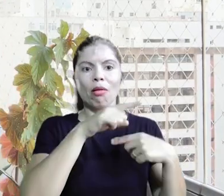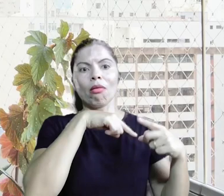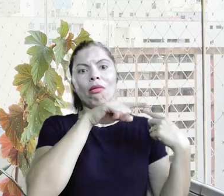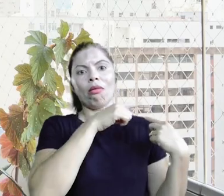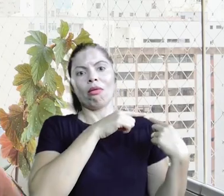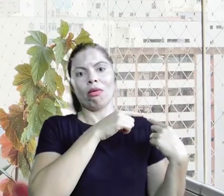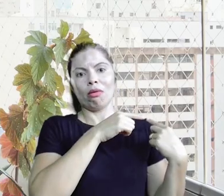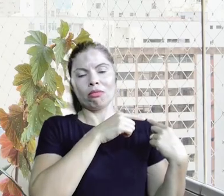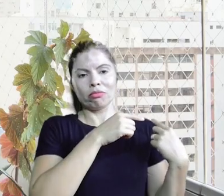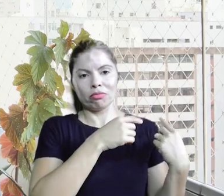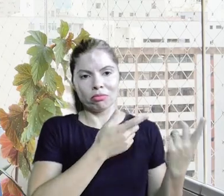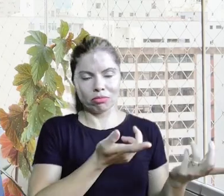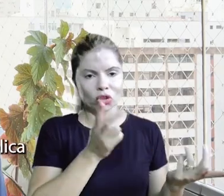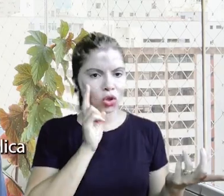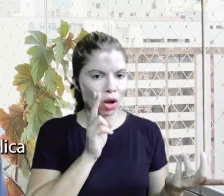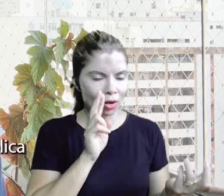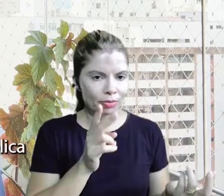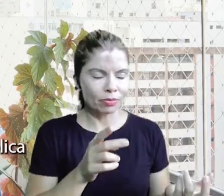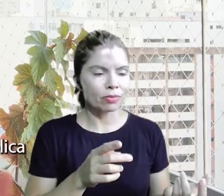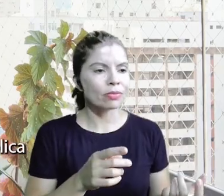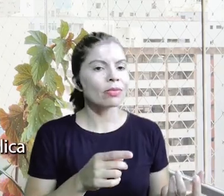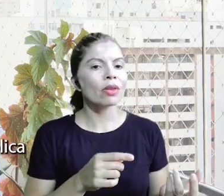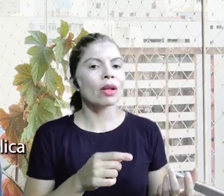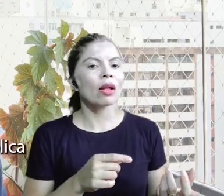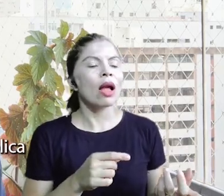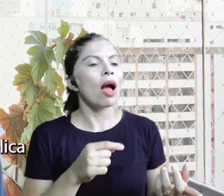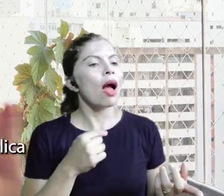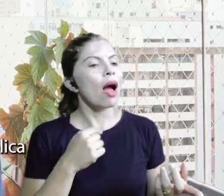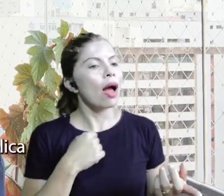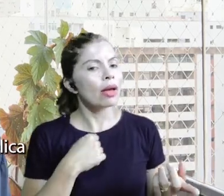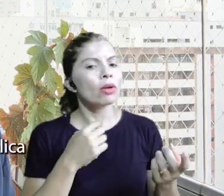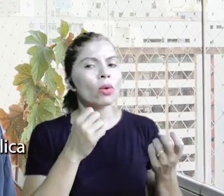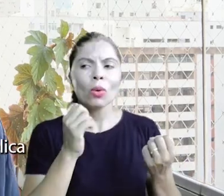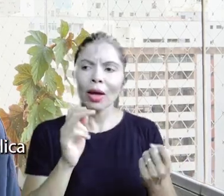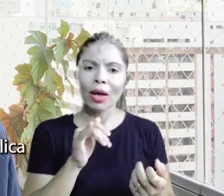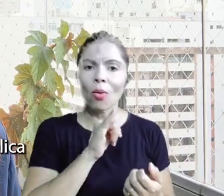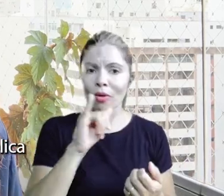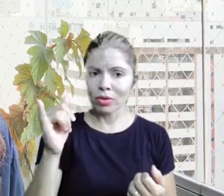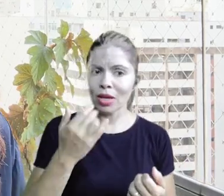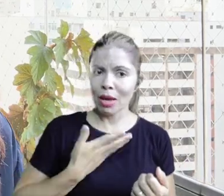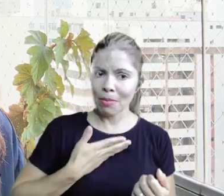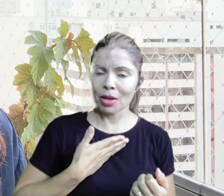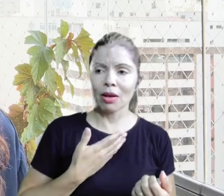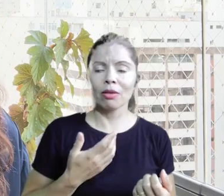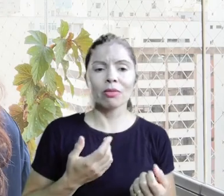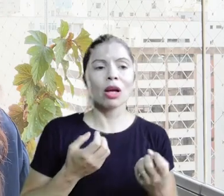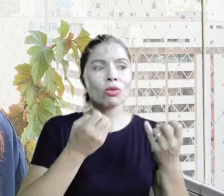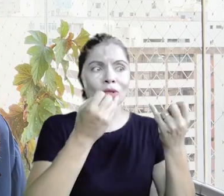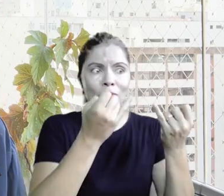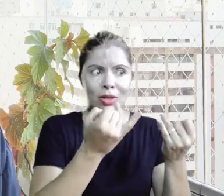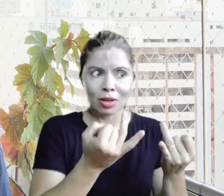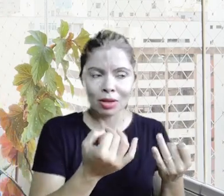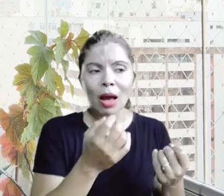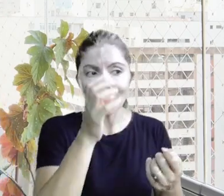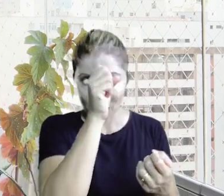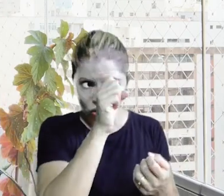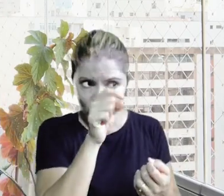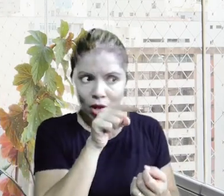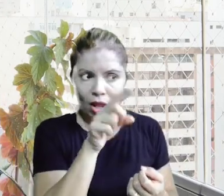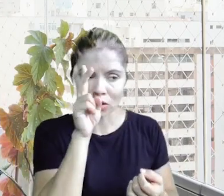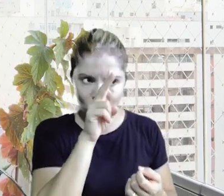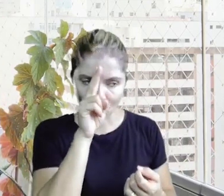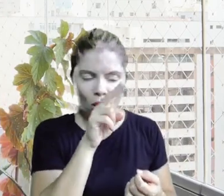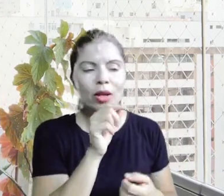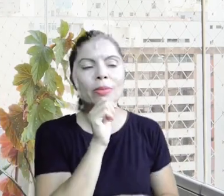resto da Lili, da história da Lili. E ela falou assim, tá bom, mas me explica então porque ela está na final. E ao longo do dia, eu fui descobrindo